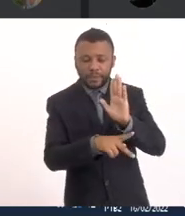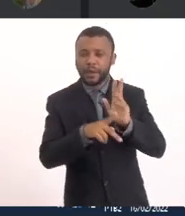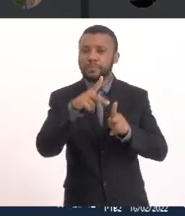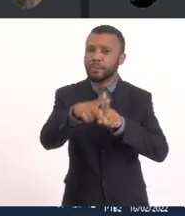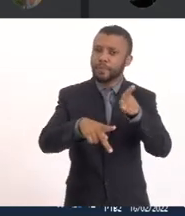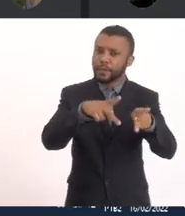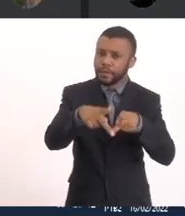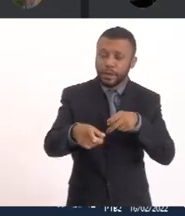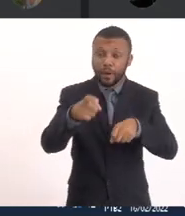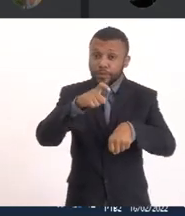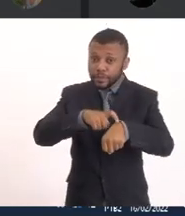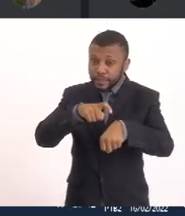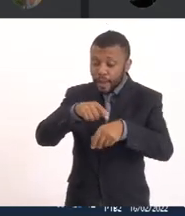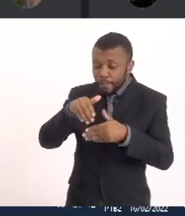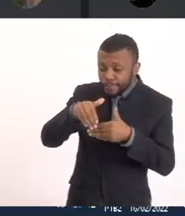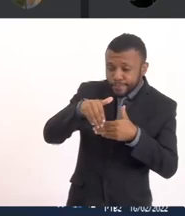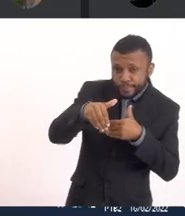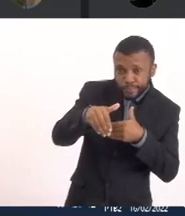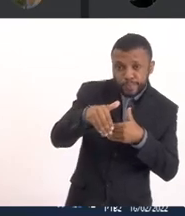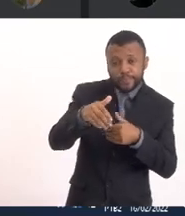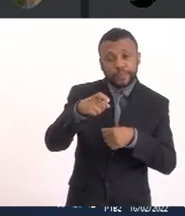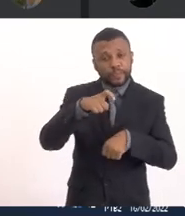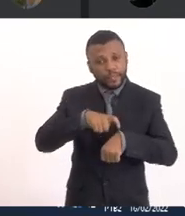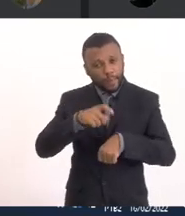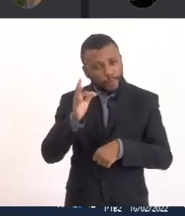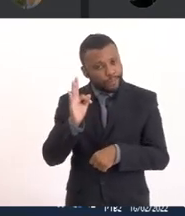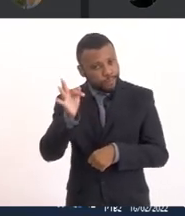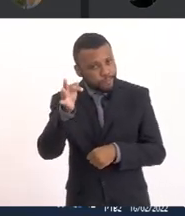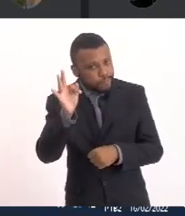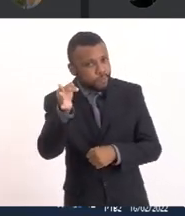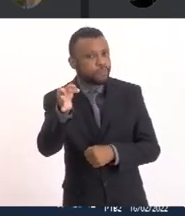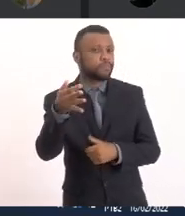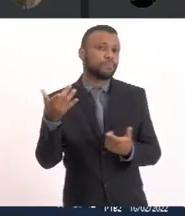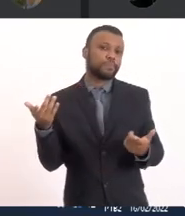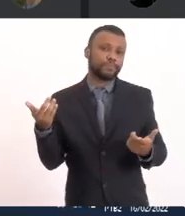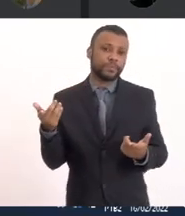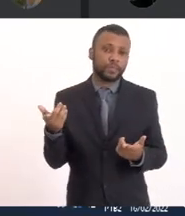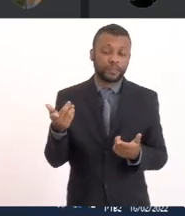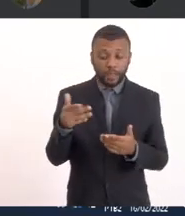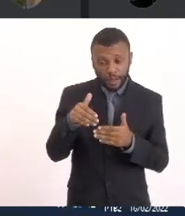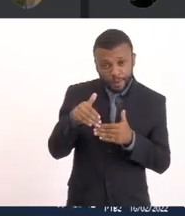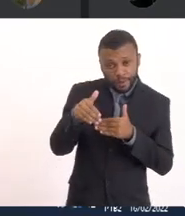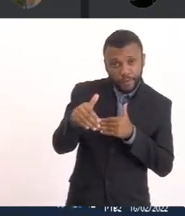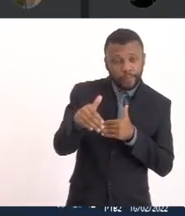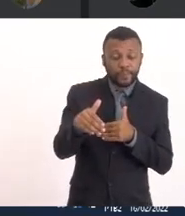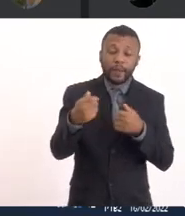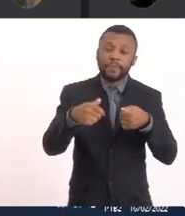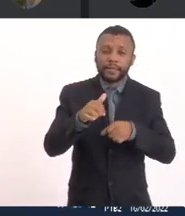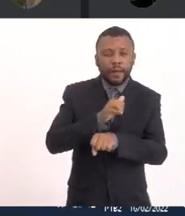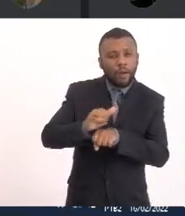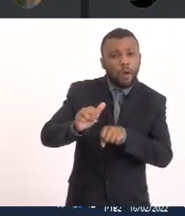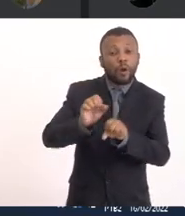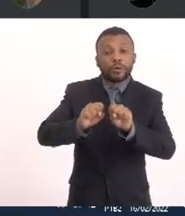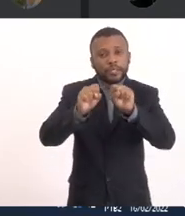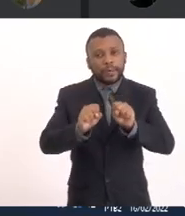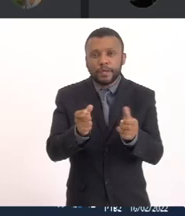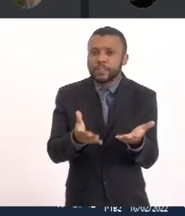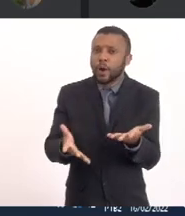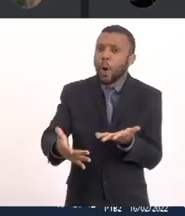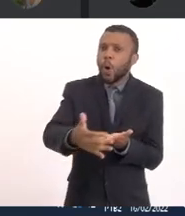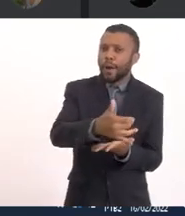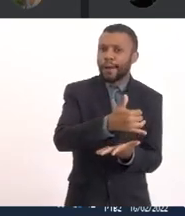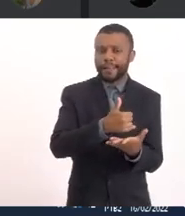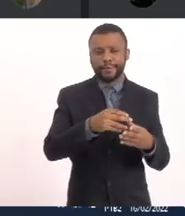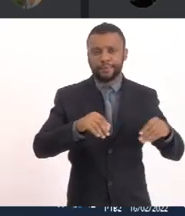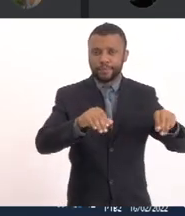prazo A curto prazo A empresa Água de Turnaíba Tem que operar bem O sistema de coleta De tempo seco existente Que é deficiente Por